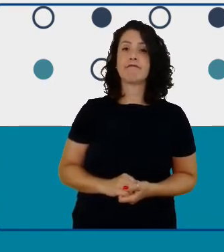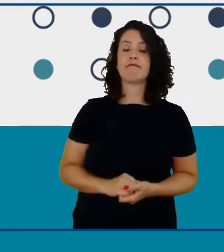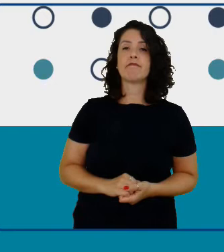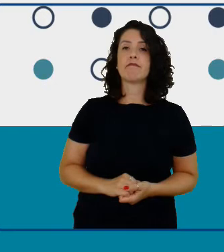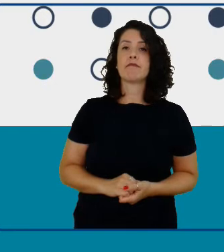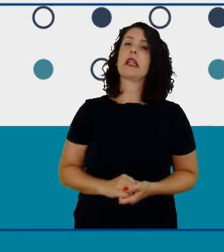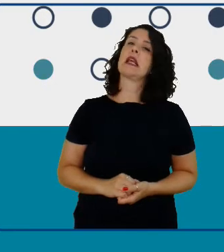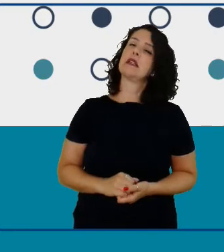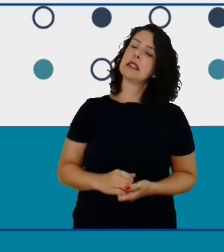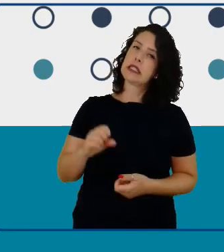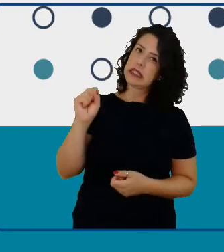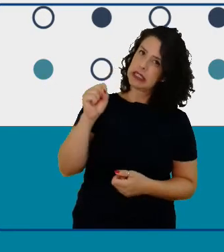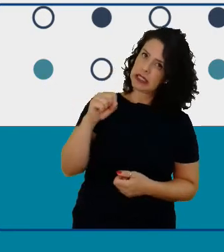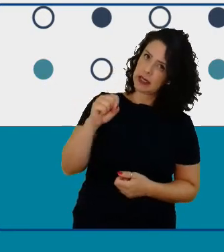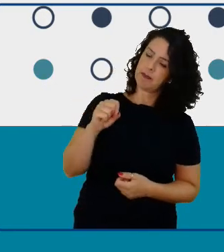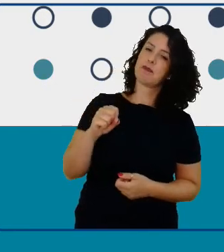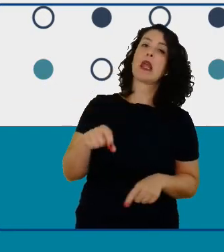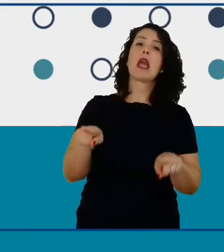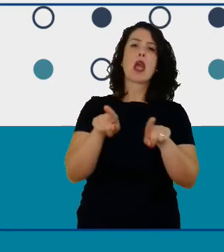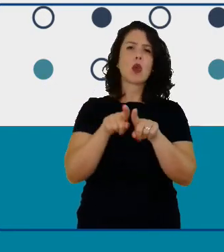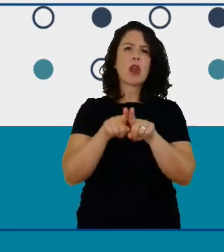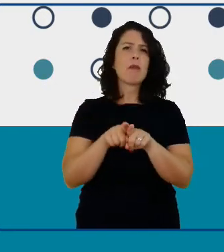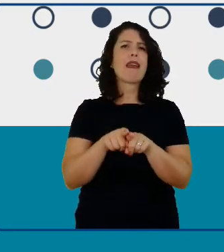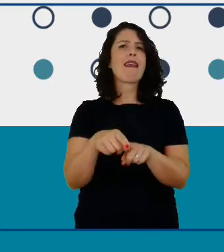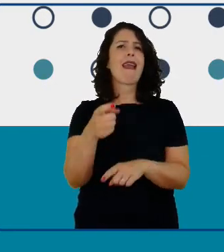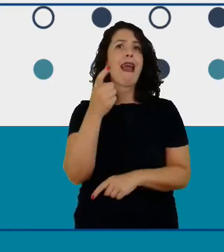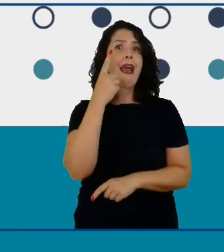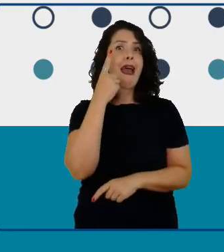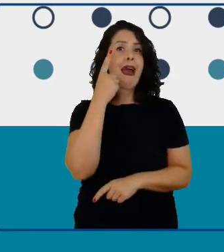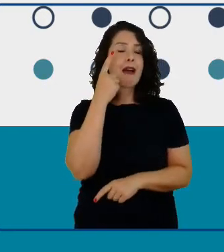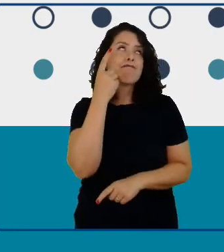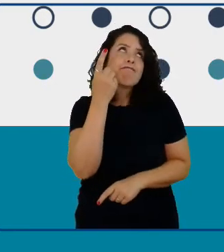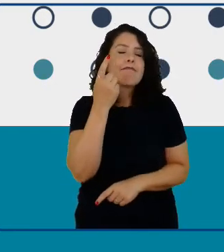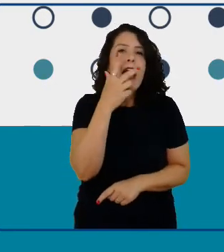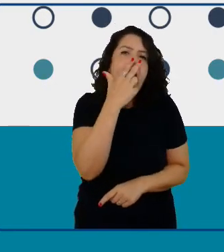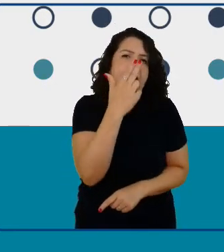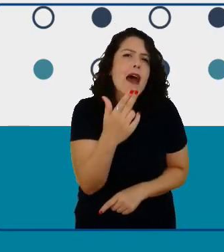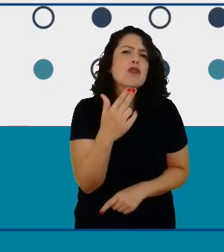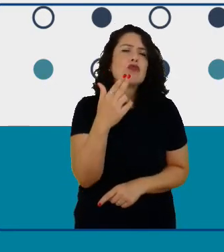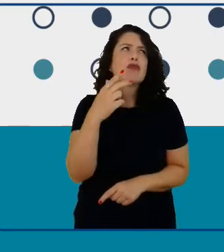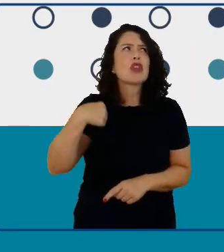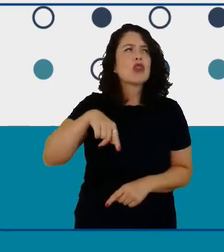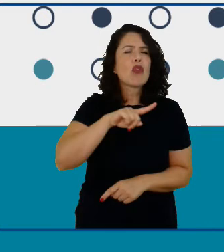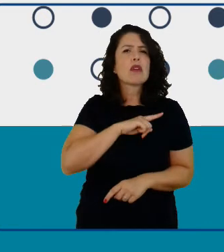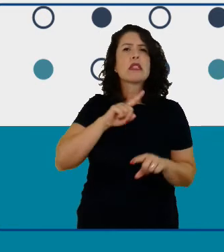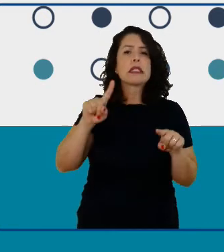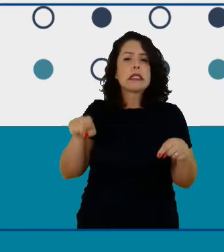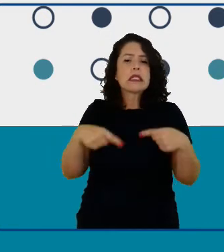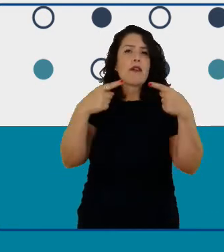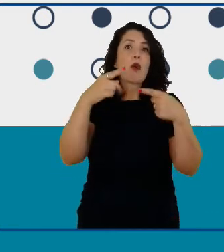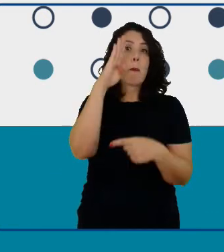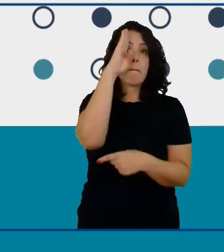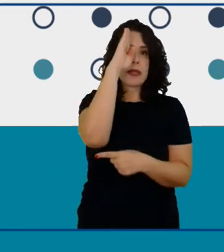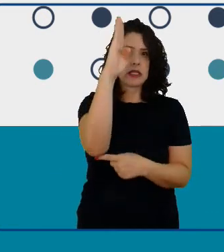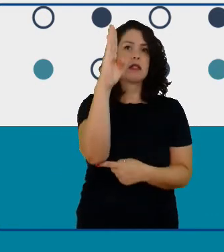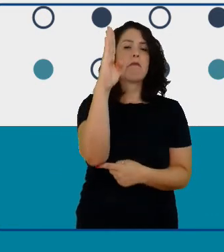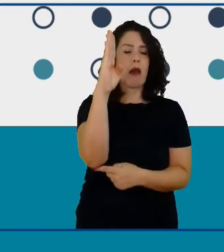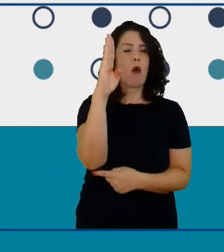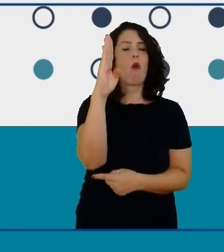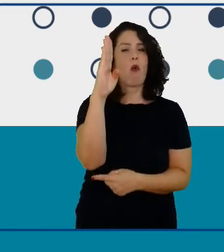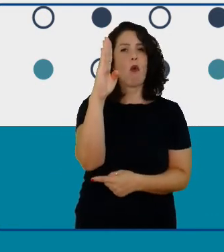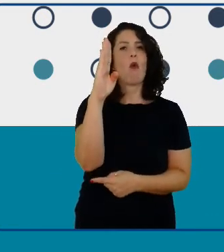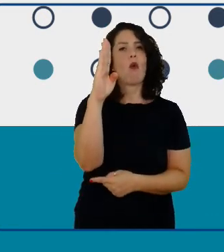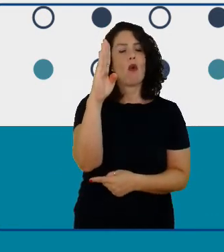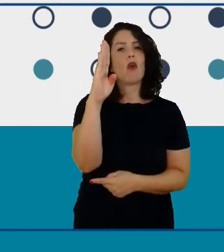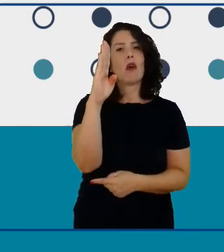eu acho que os principais desafios para nós em termos dos